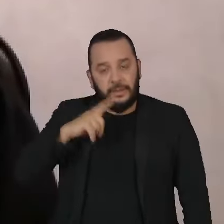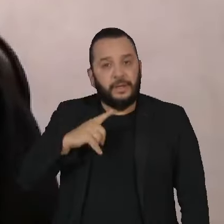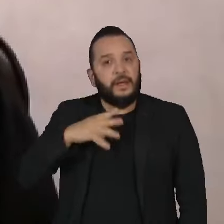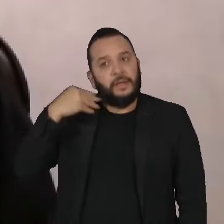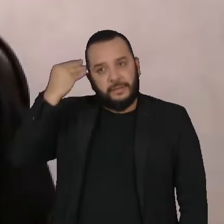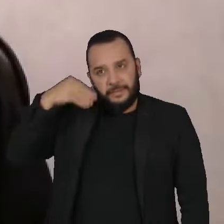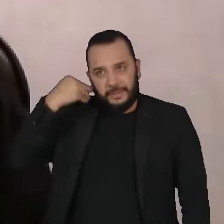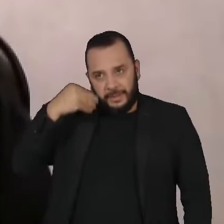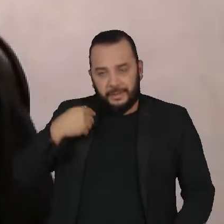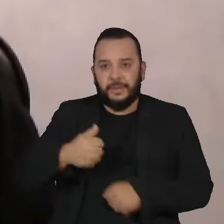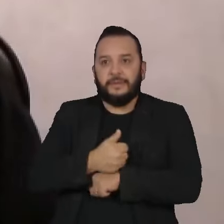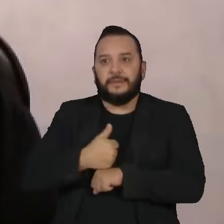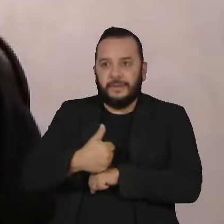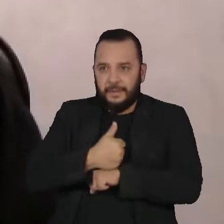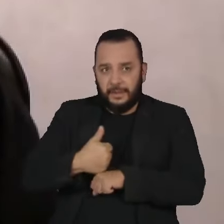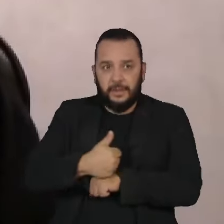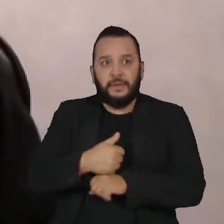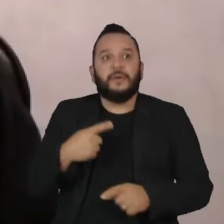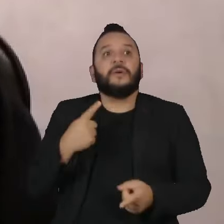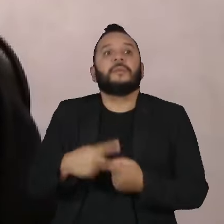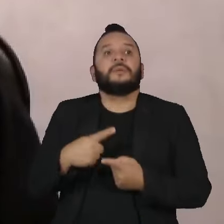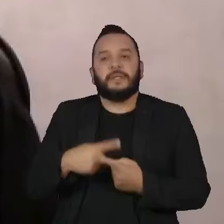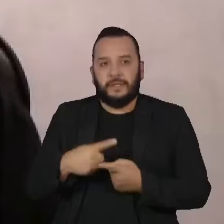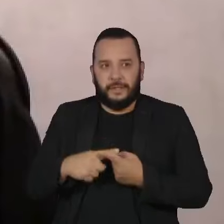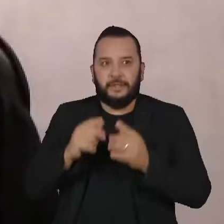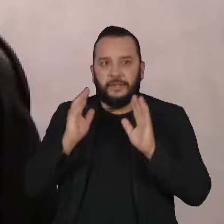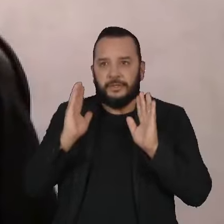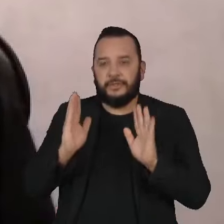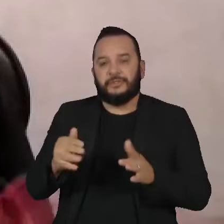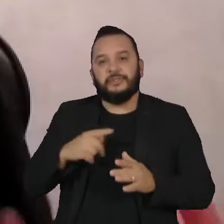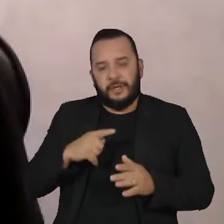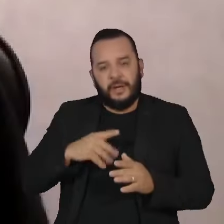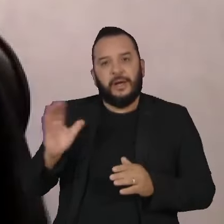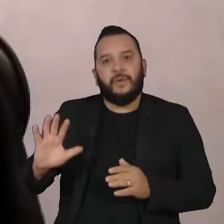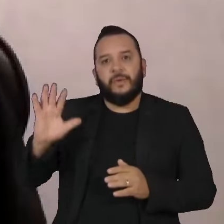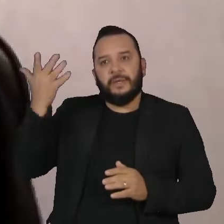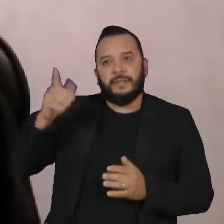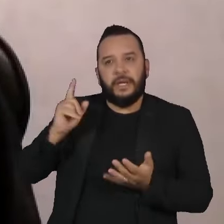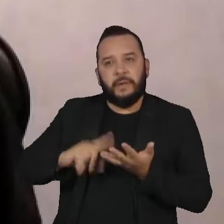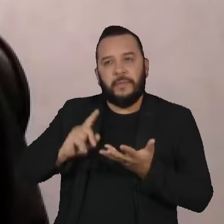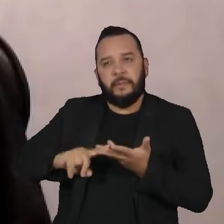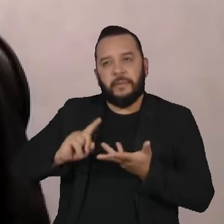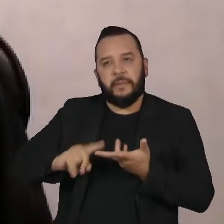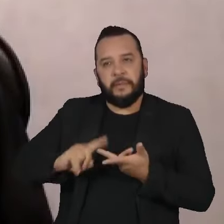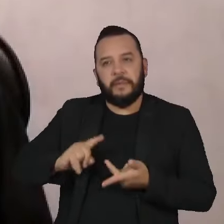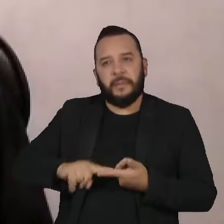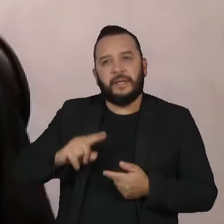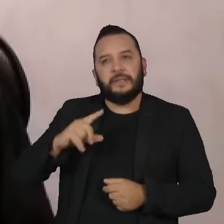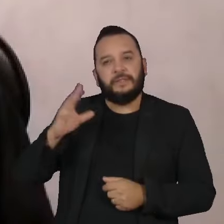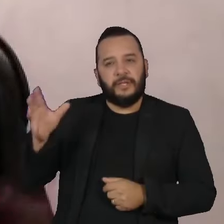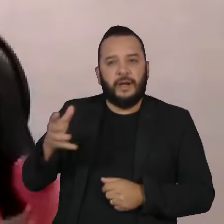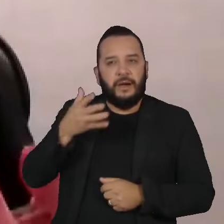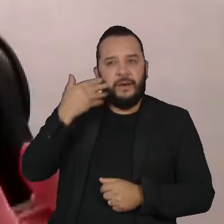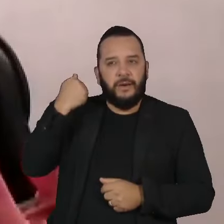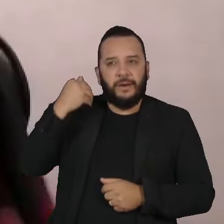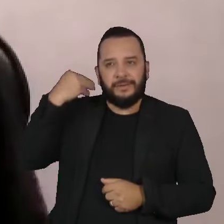profissional, porque passaram por várias coisas e, de um outro lado, nós temos